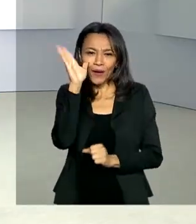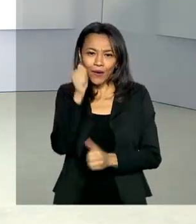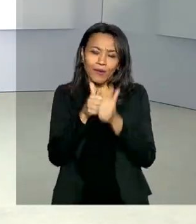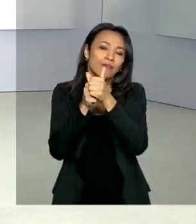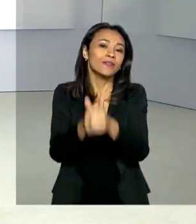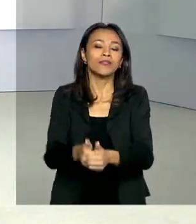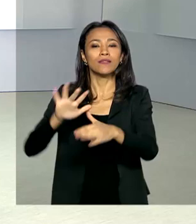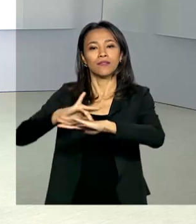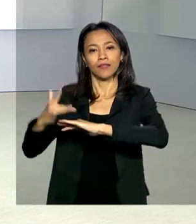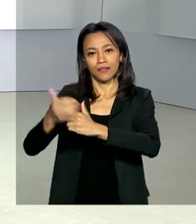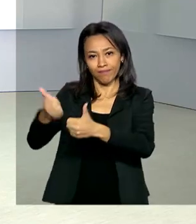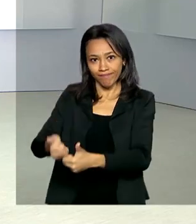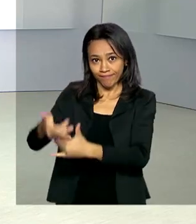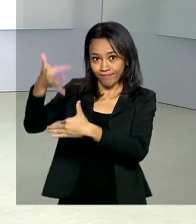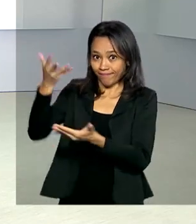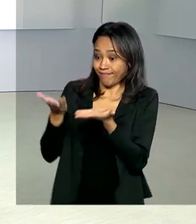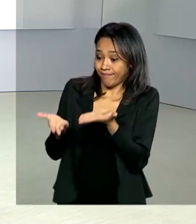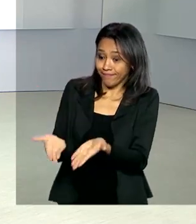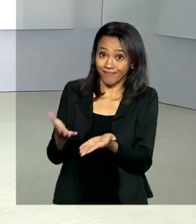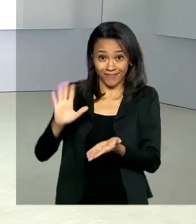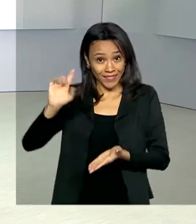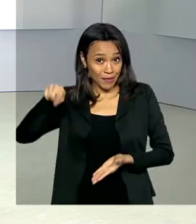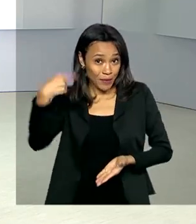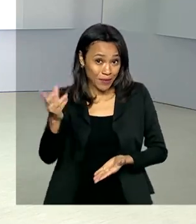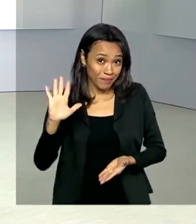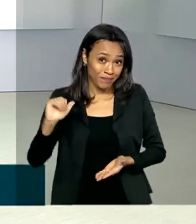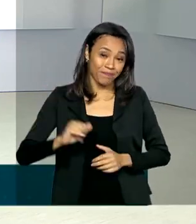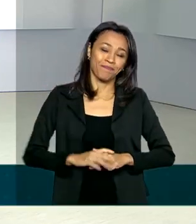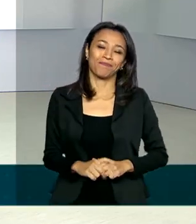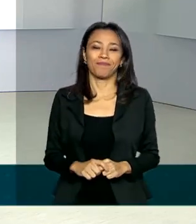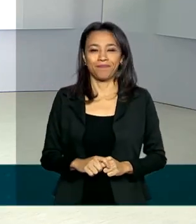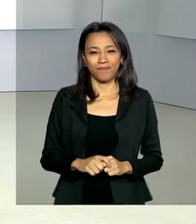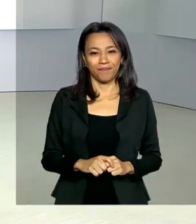nos acompanhar também pelas redes sociais. Até a próxima edição.